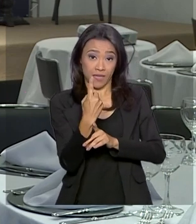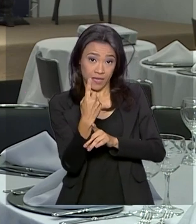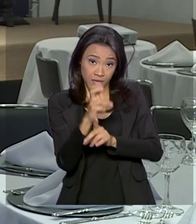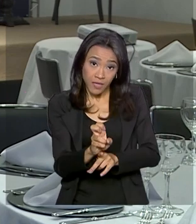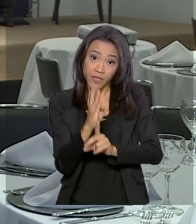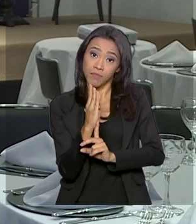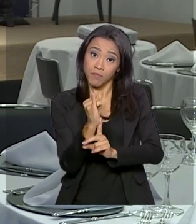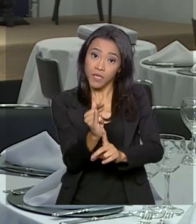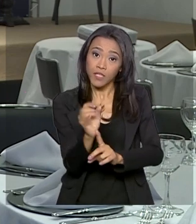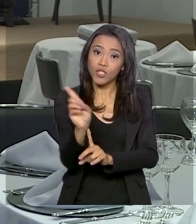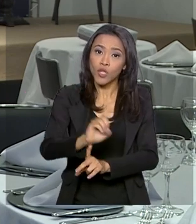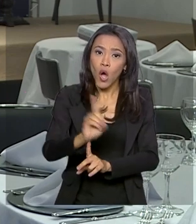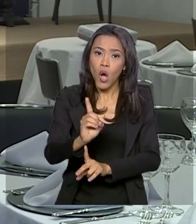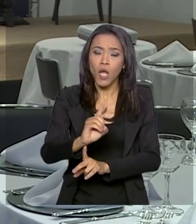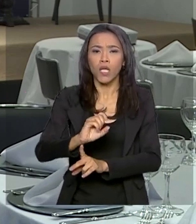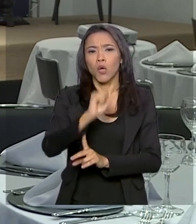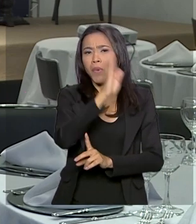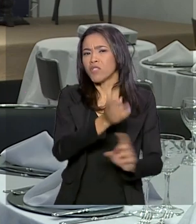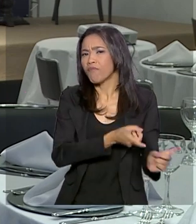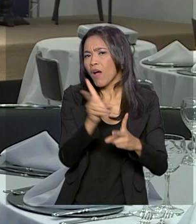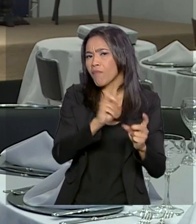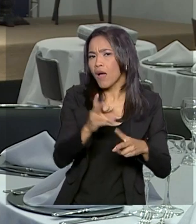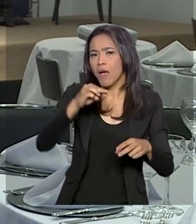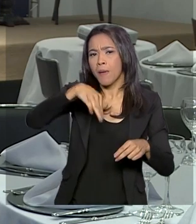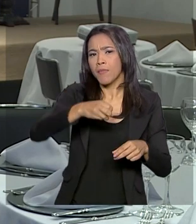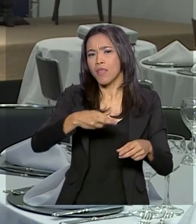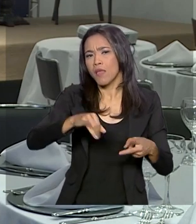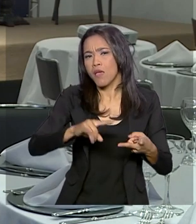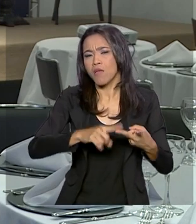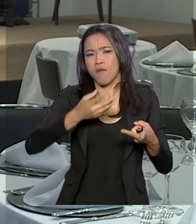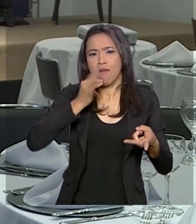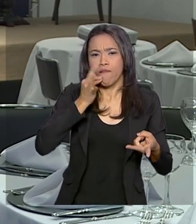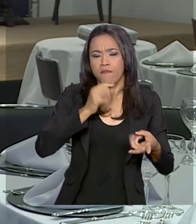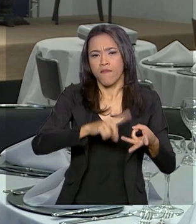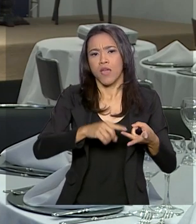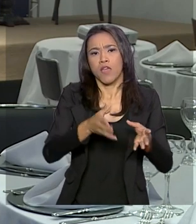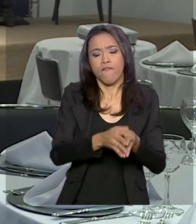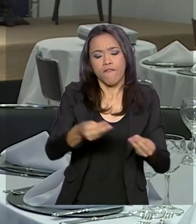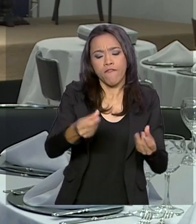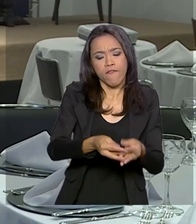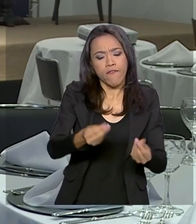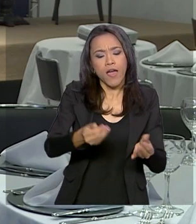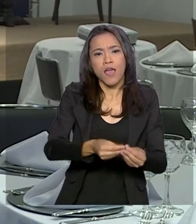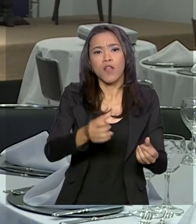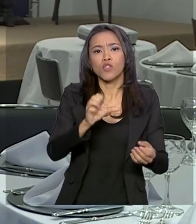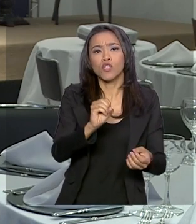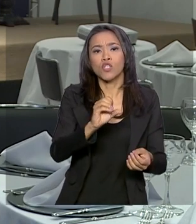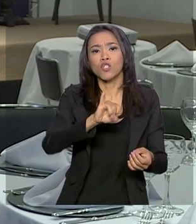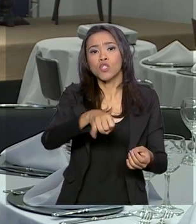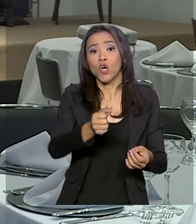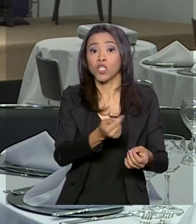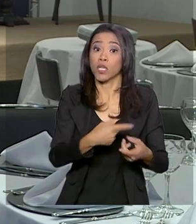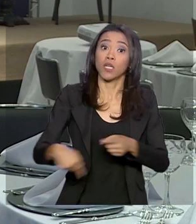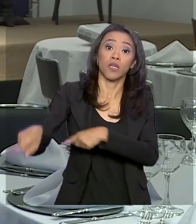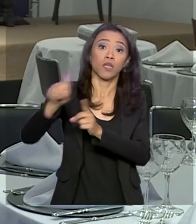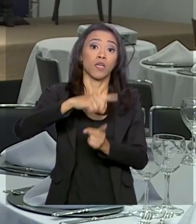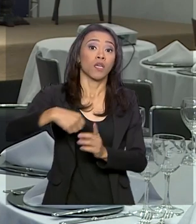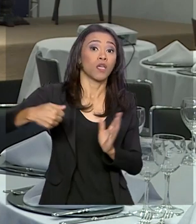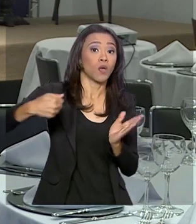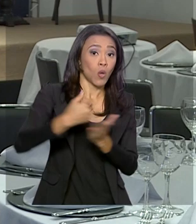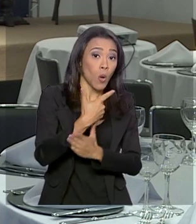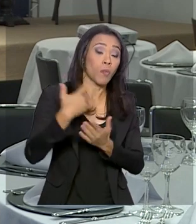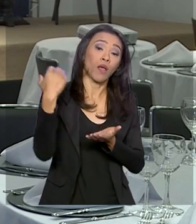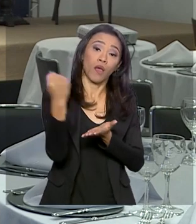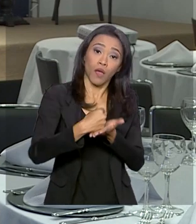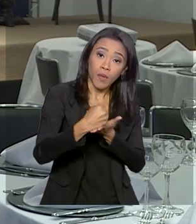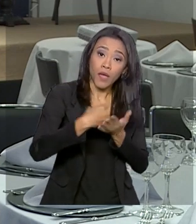Brasil vende para a Alemanha produtos como minérios, café e farelo de soja. E compra da Alemanha produtos como medicamentos para